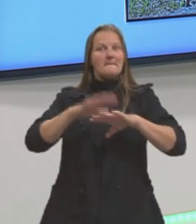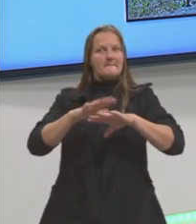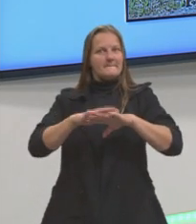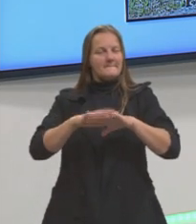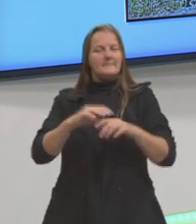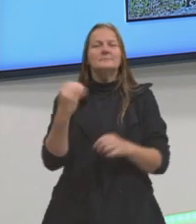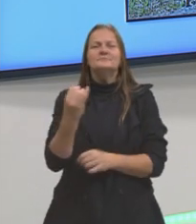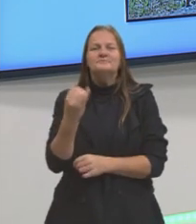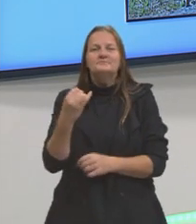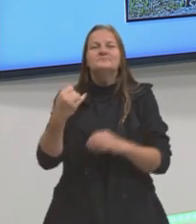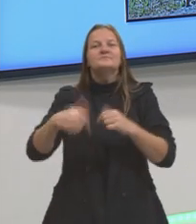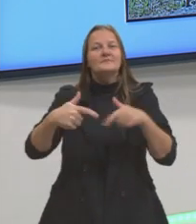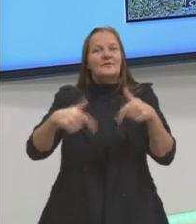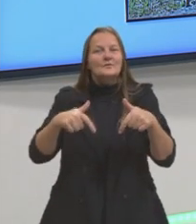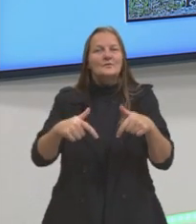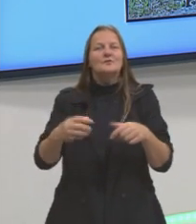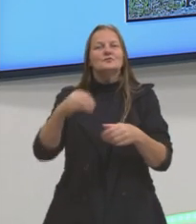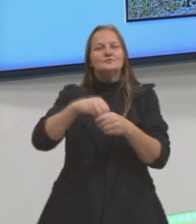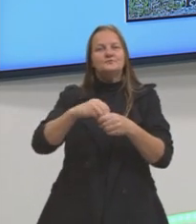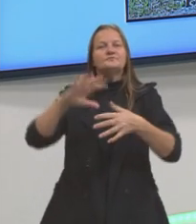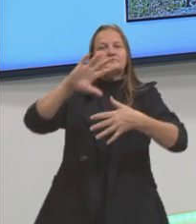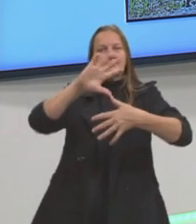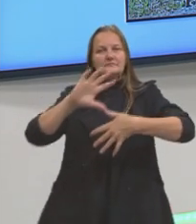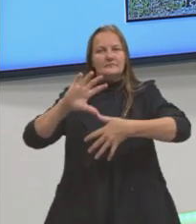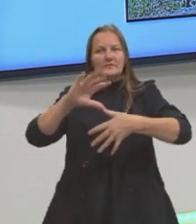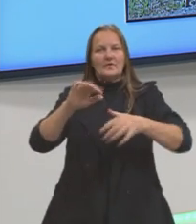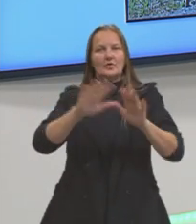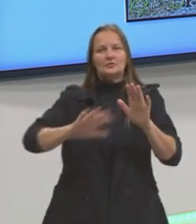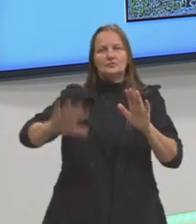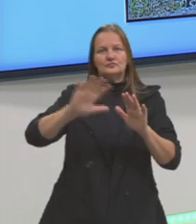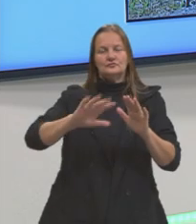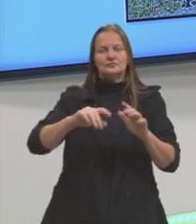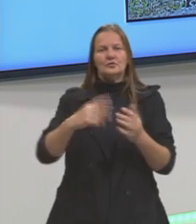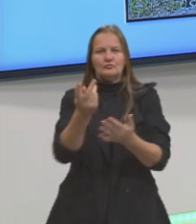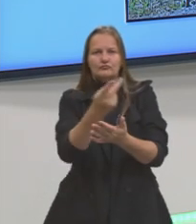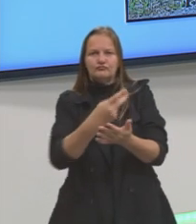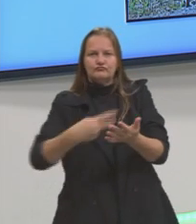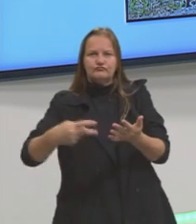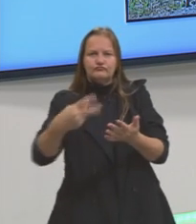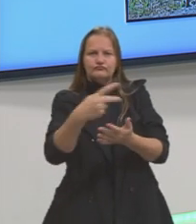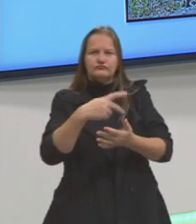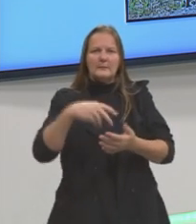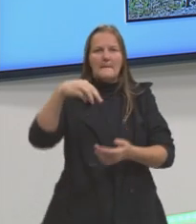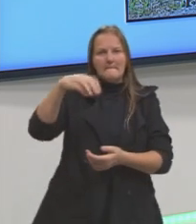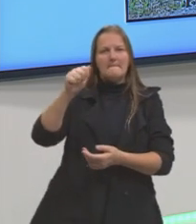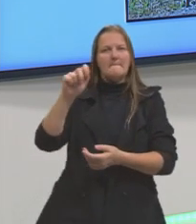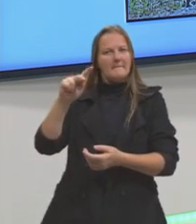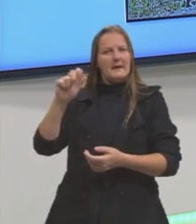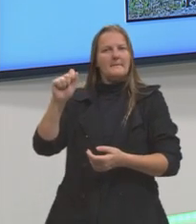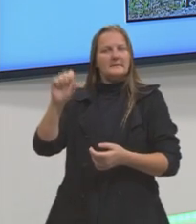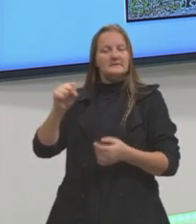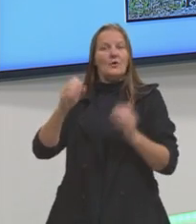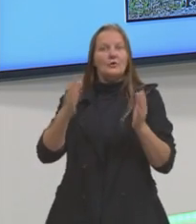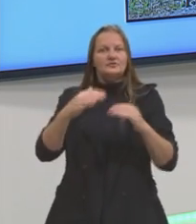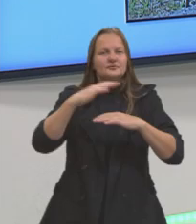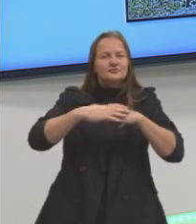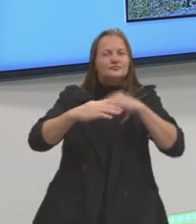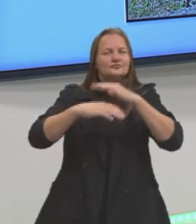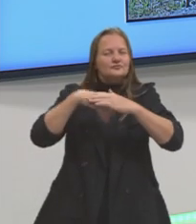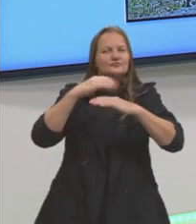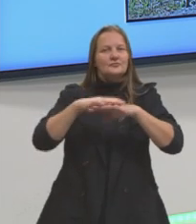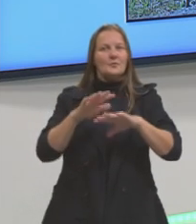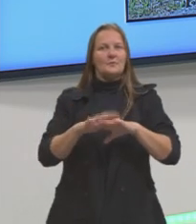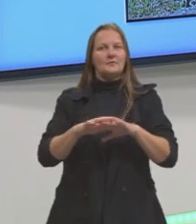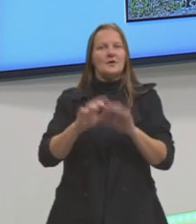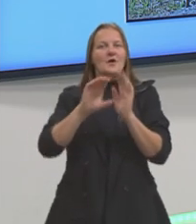muito trabalhado na cartografia e, a partir disso, a gente vai começar a construir um conhecimento matemático para